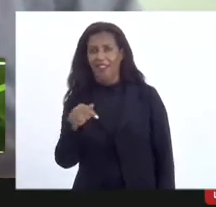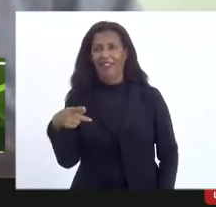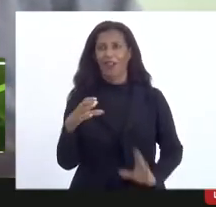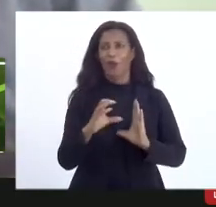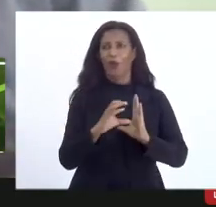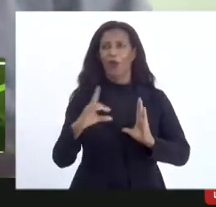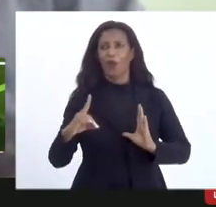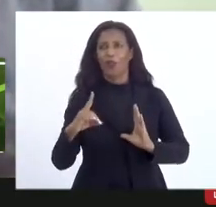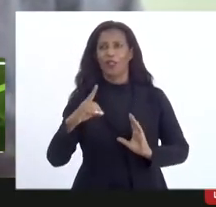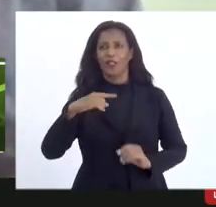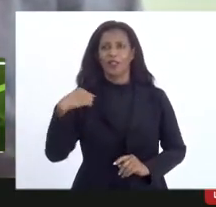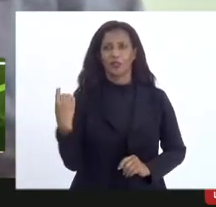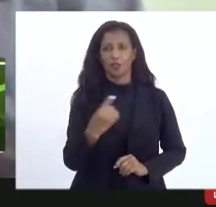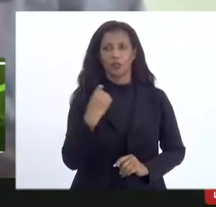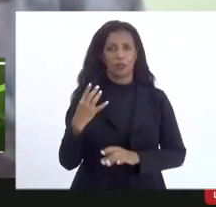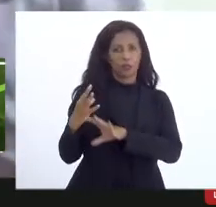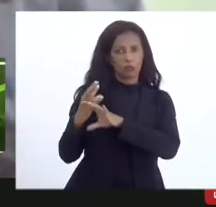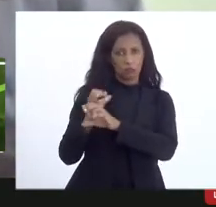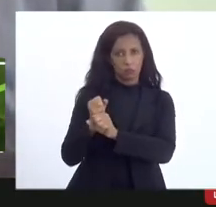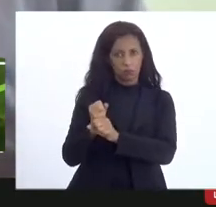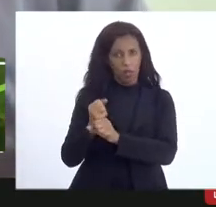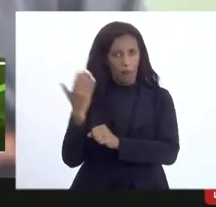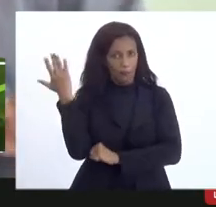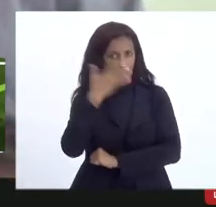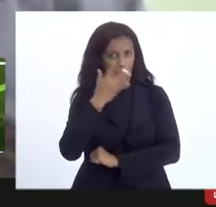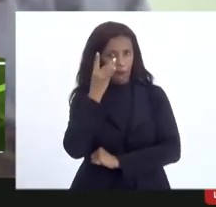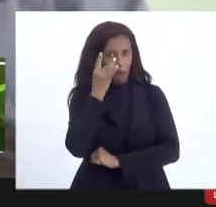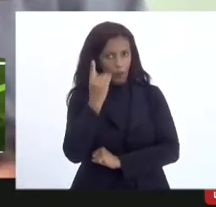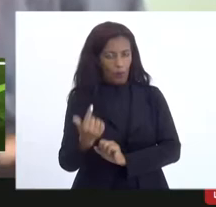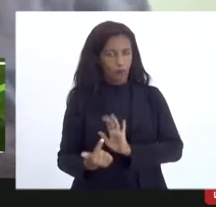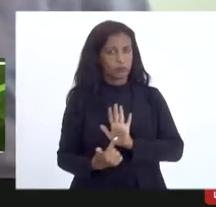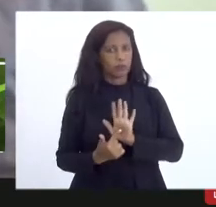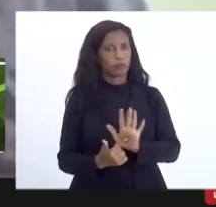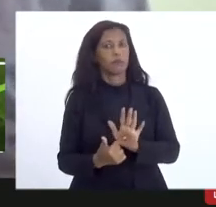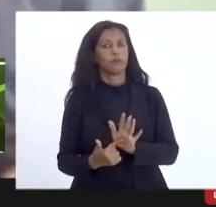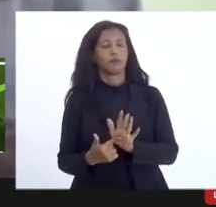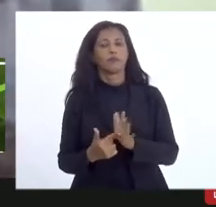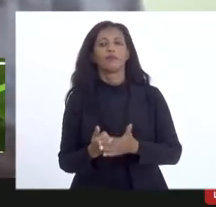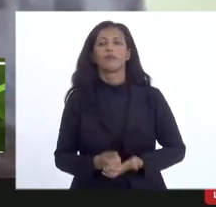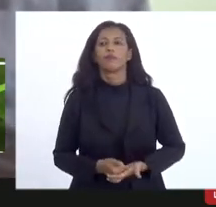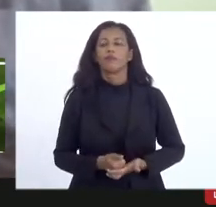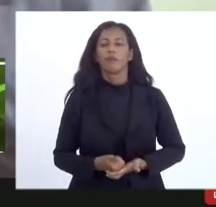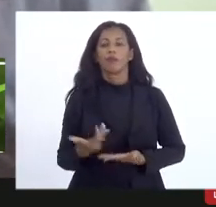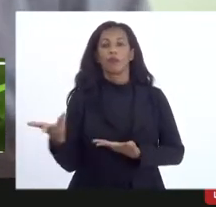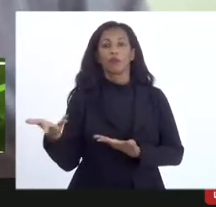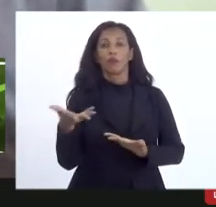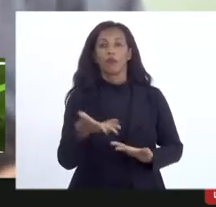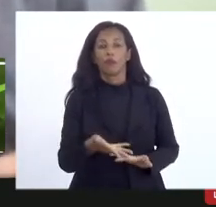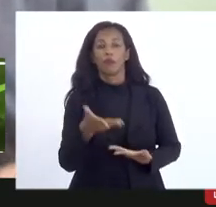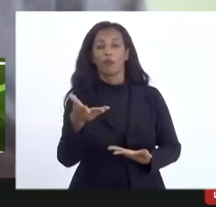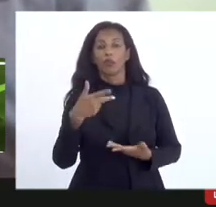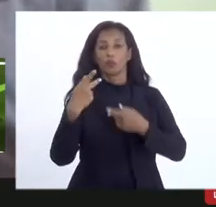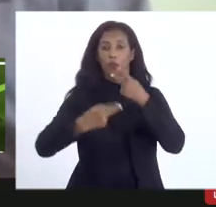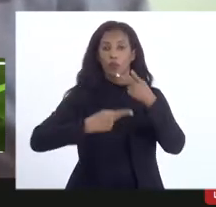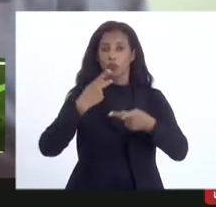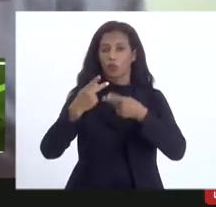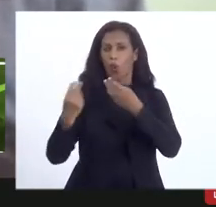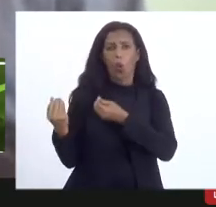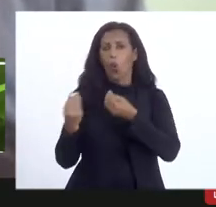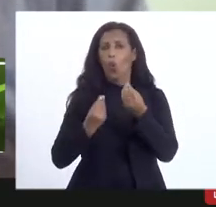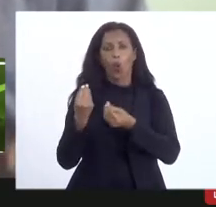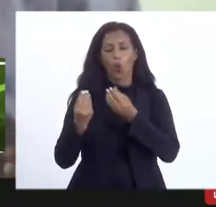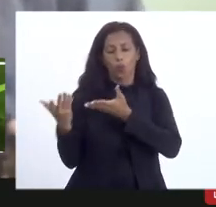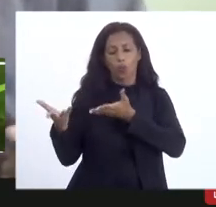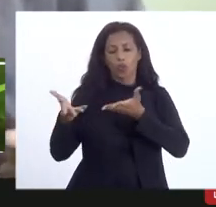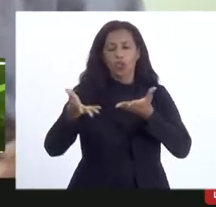aqui do nosso, a nossa prestação de contas. Eu vou passar a palavra para que os dois também possam falar. Quando nós chegamos aqui,